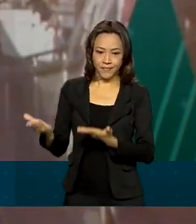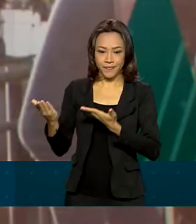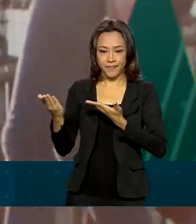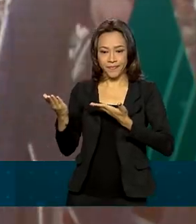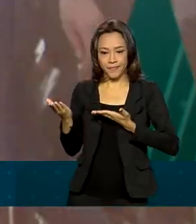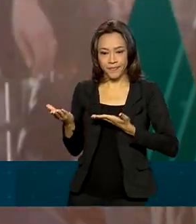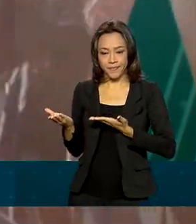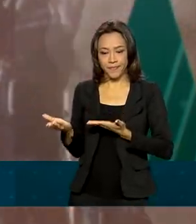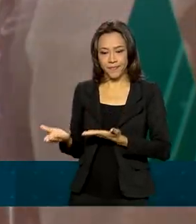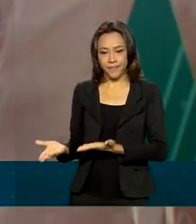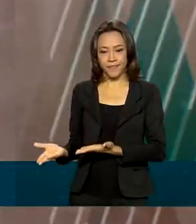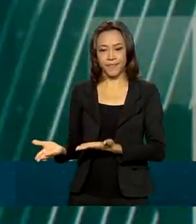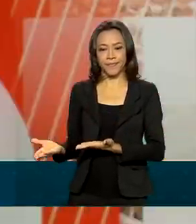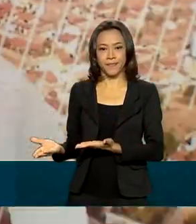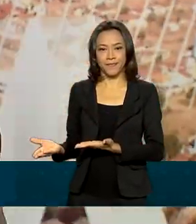eletrônico que aparece aí na sua tela.